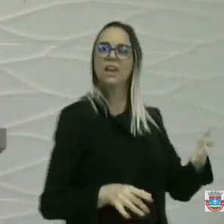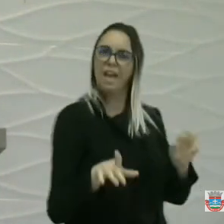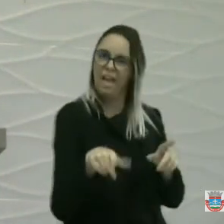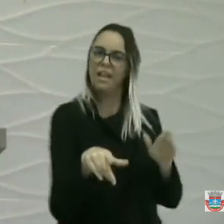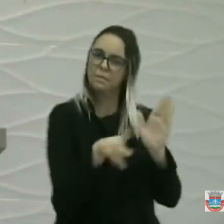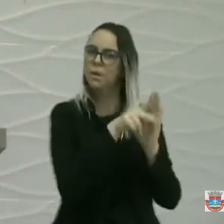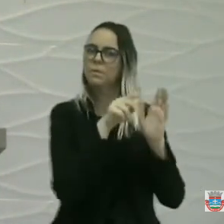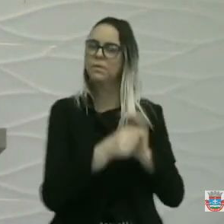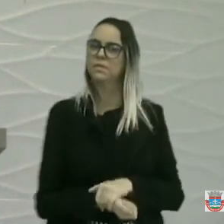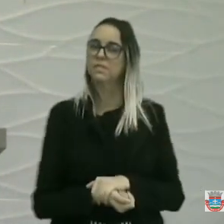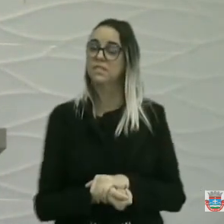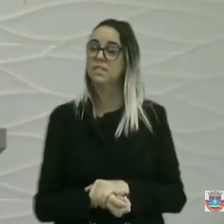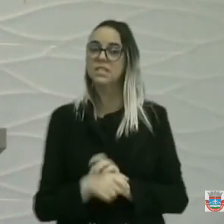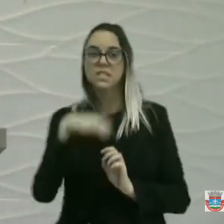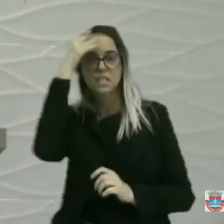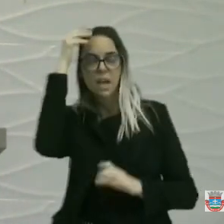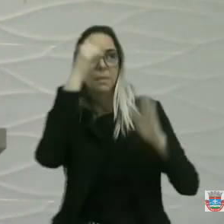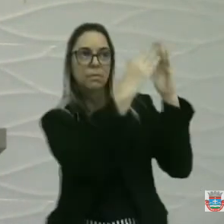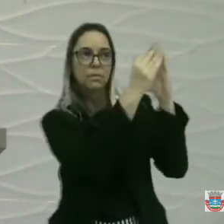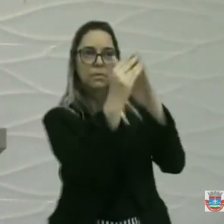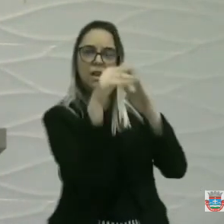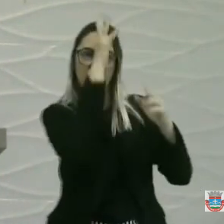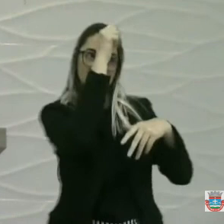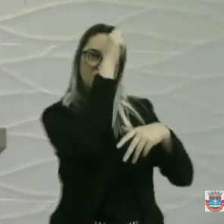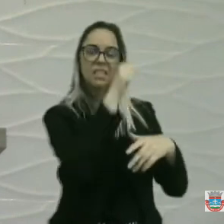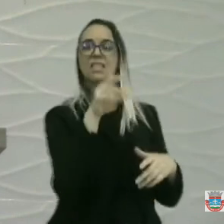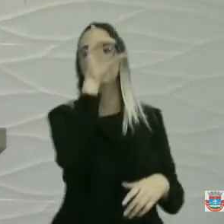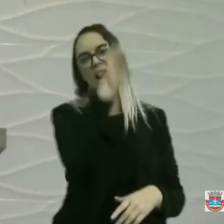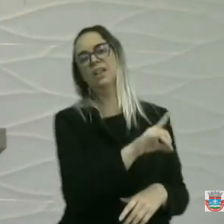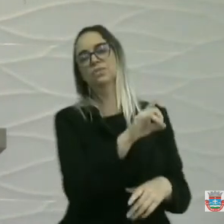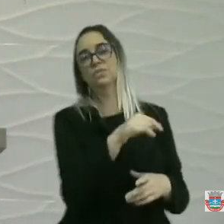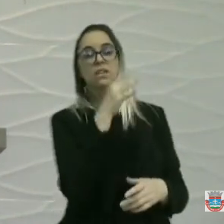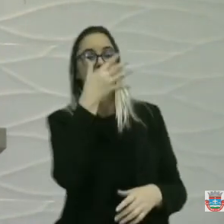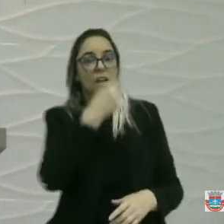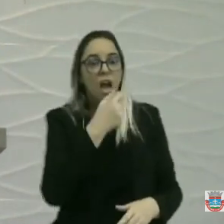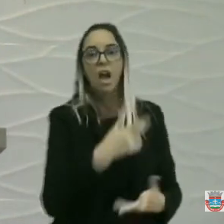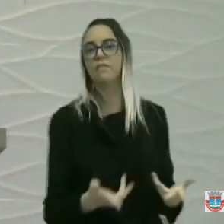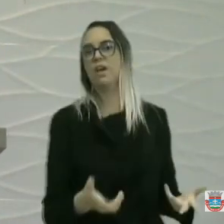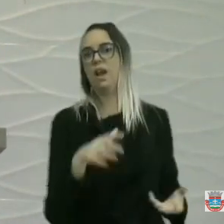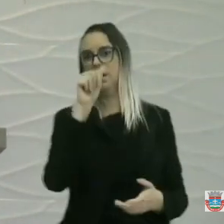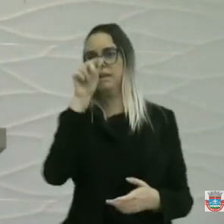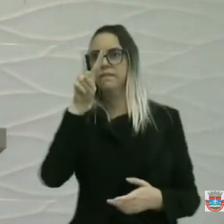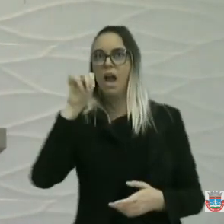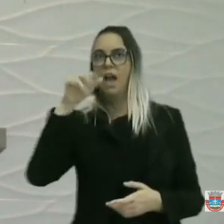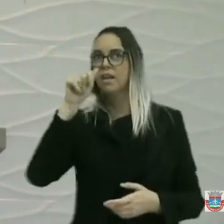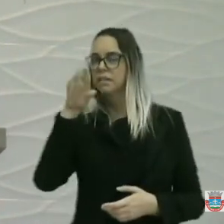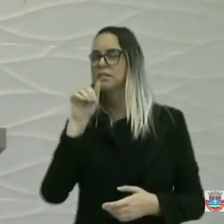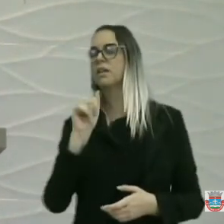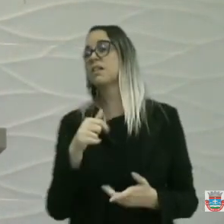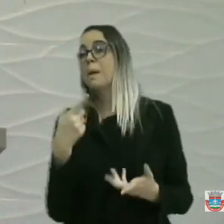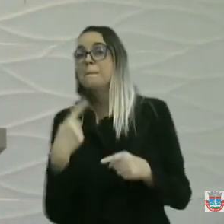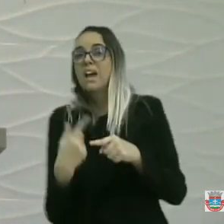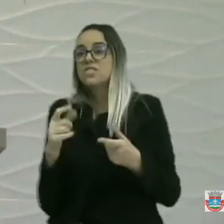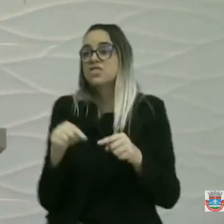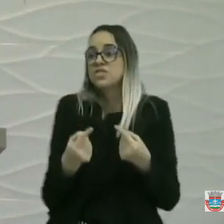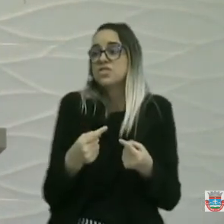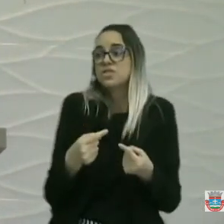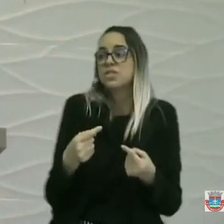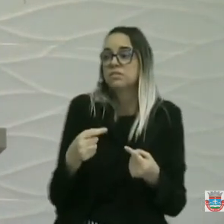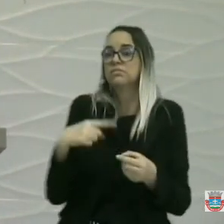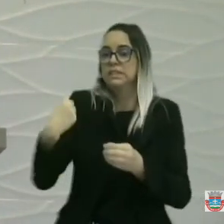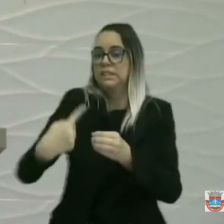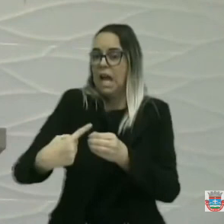registrada, sabe que naquela granja não tem gripe aviária. Mas ele queria, talvez, prejudicar o município,